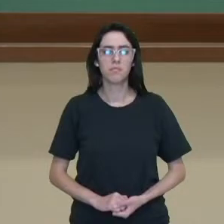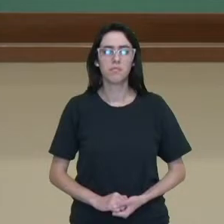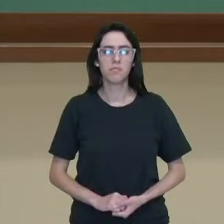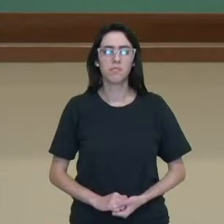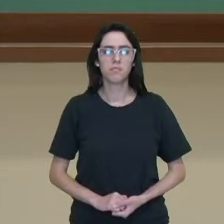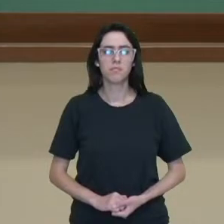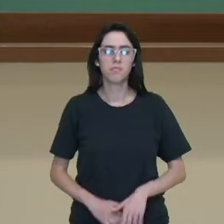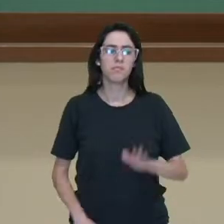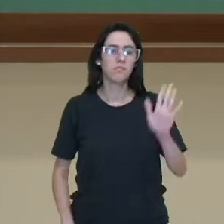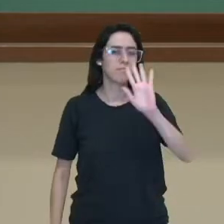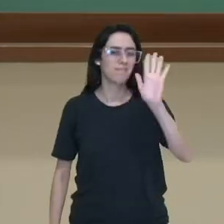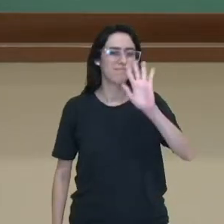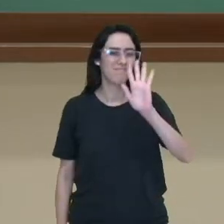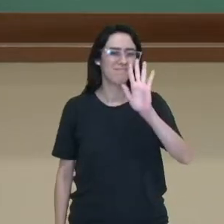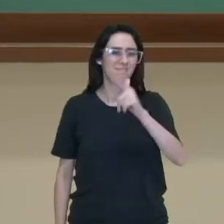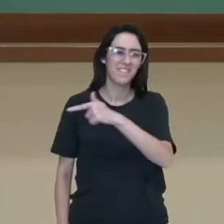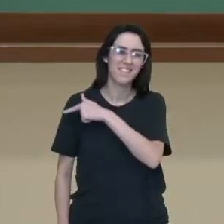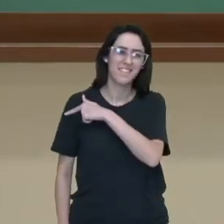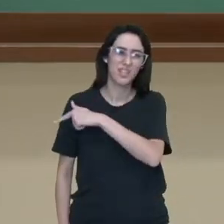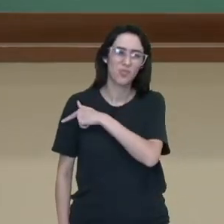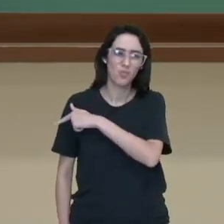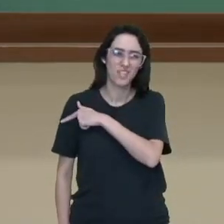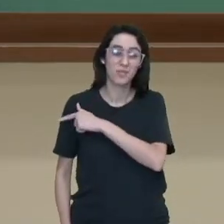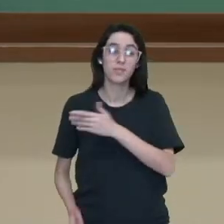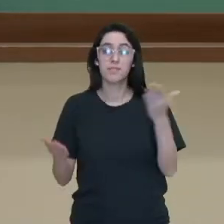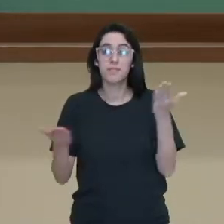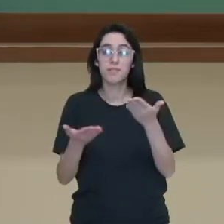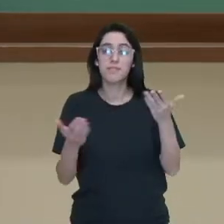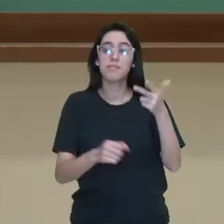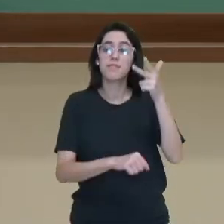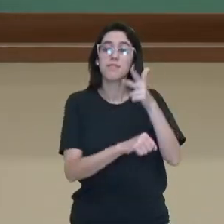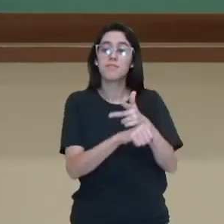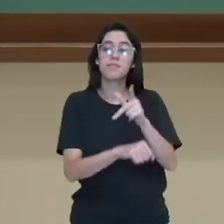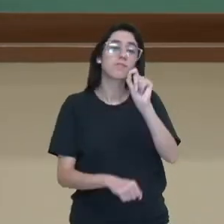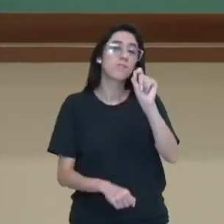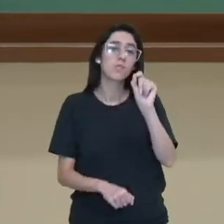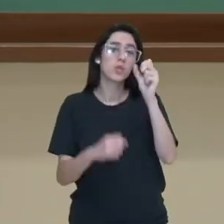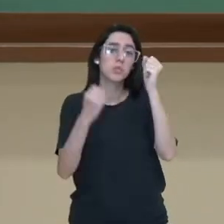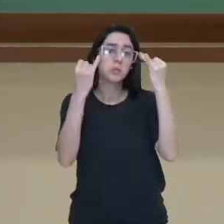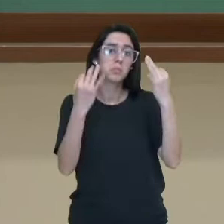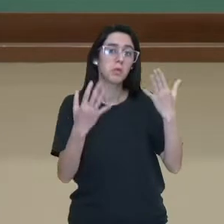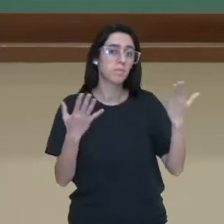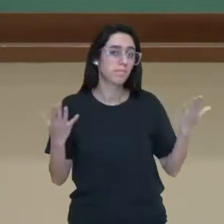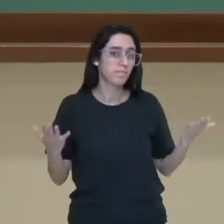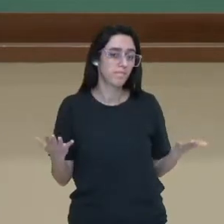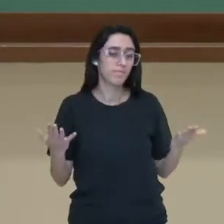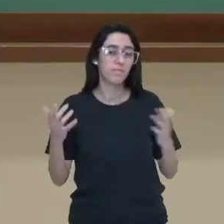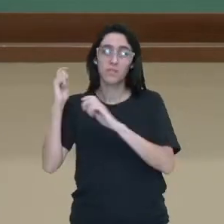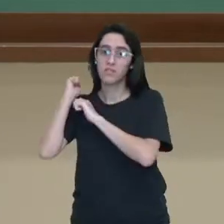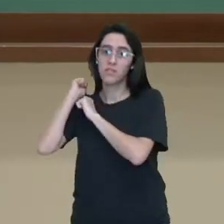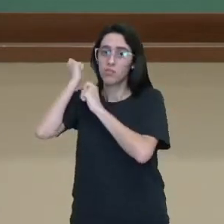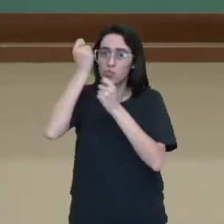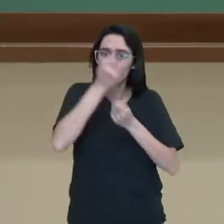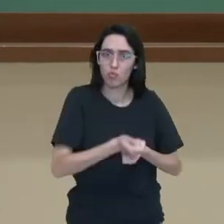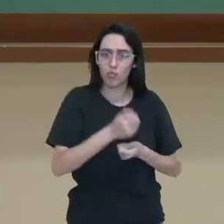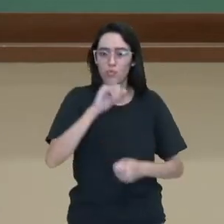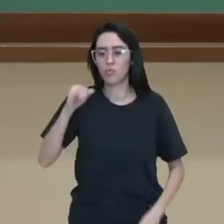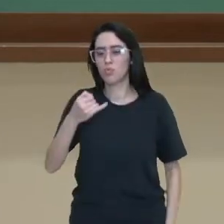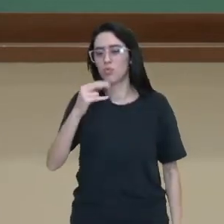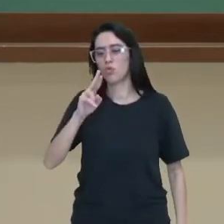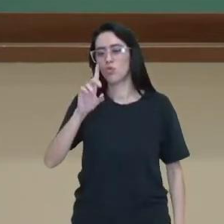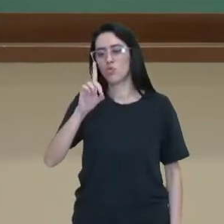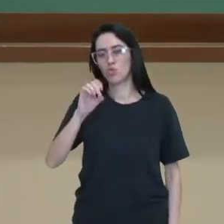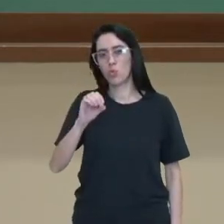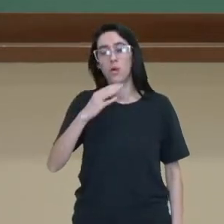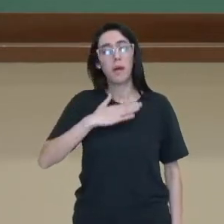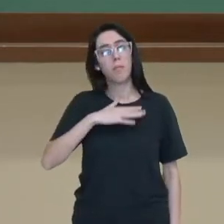Olá, estudantes do sétimo ano! Nesse vídeo nós vamos falar sobre o judô. Eu sou o